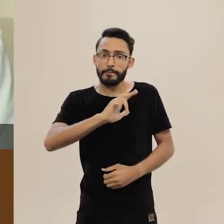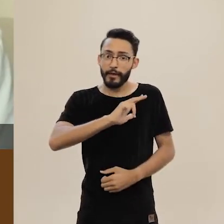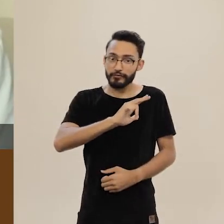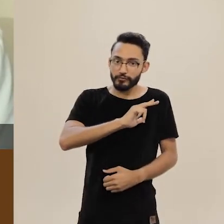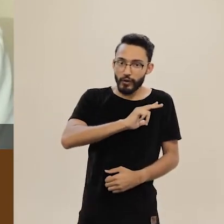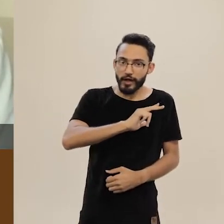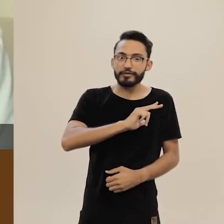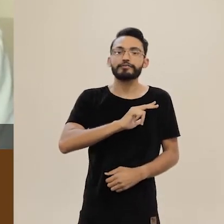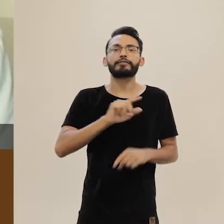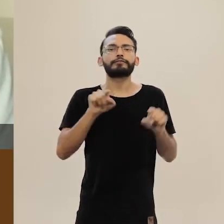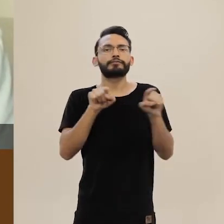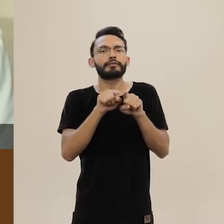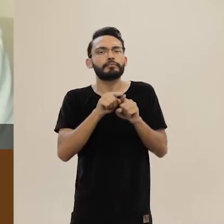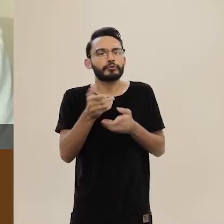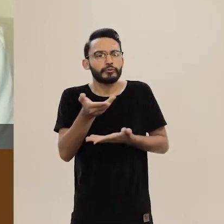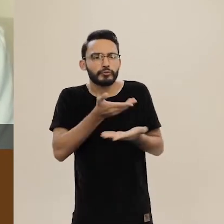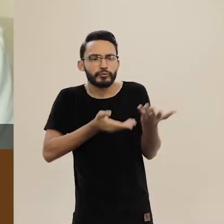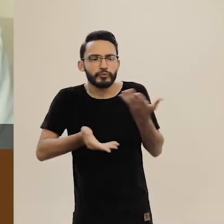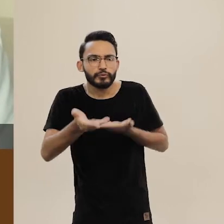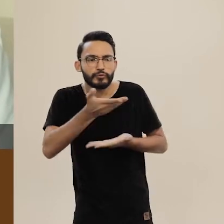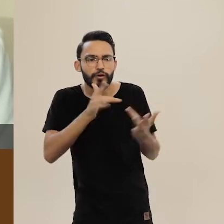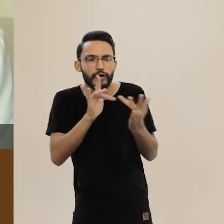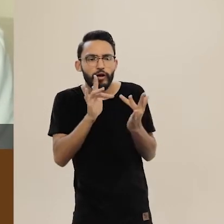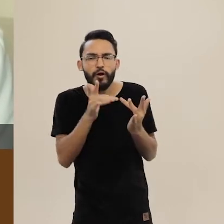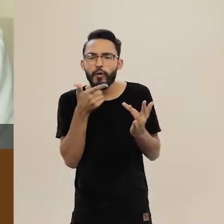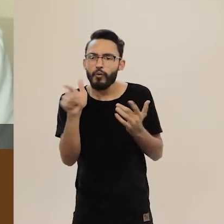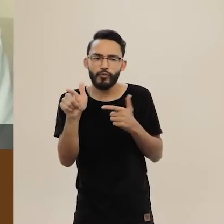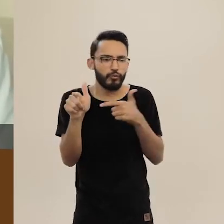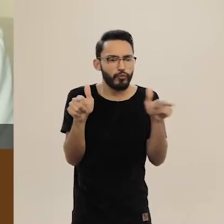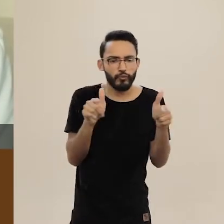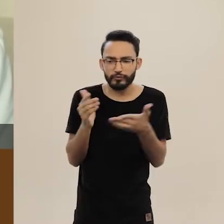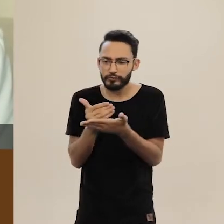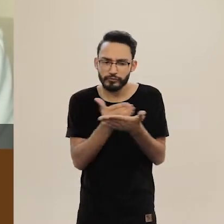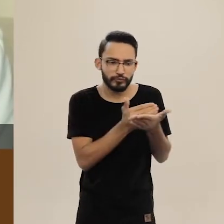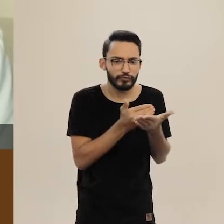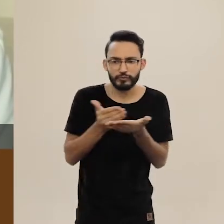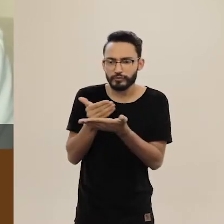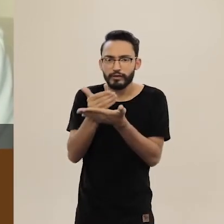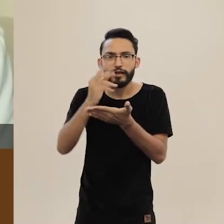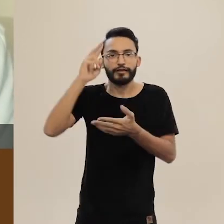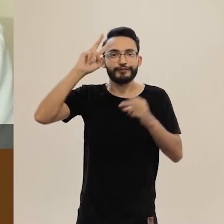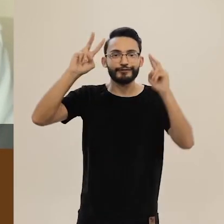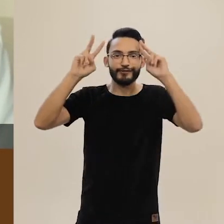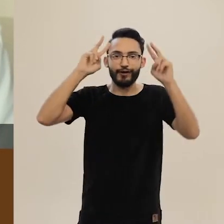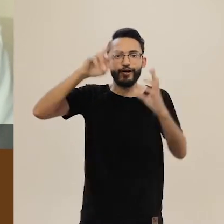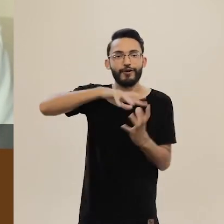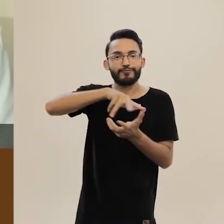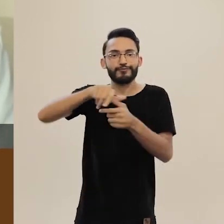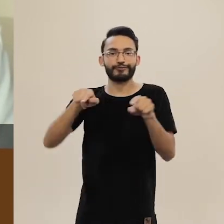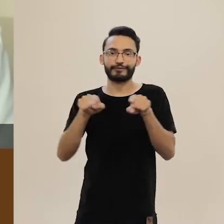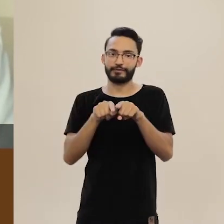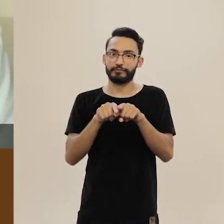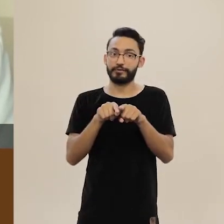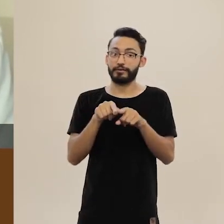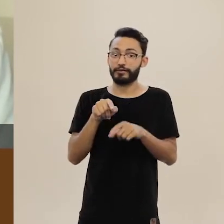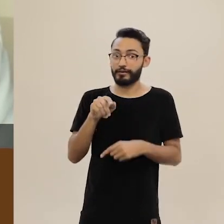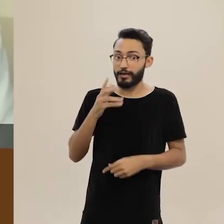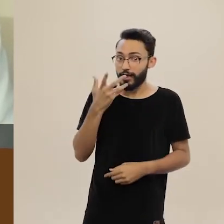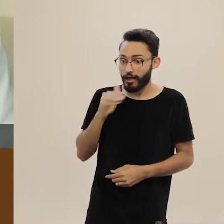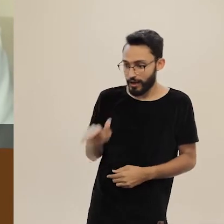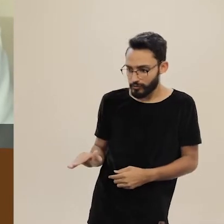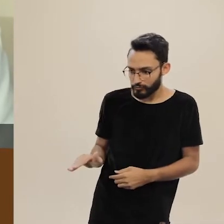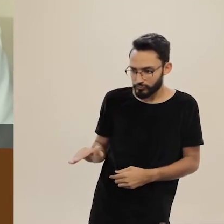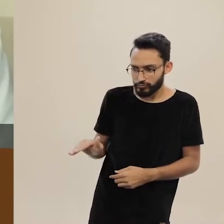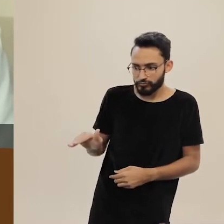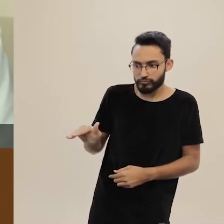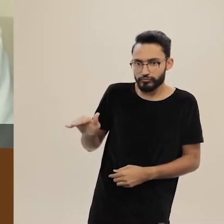pessoais e as relações do que é lido com outras histórias e com o mundo. Conforme as crianças amadurecem e têm